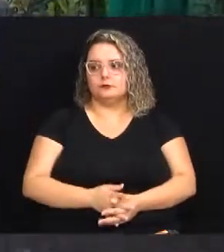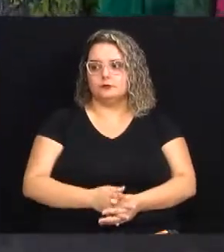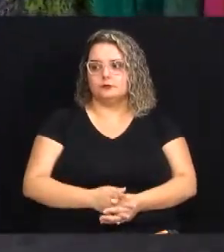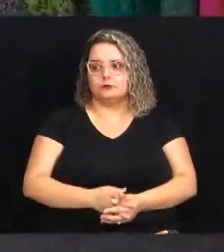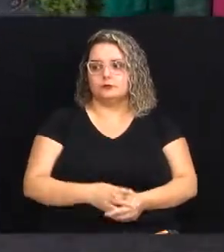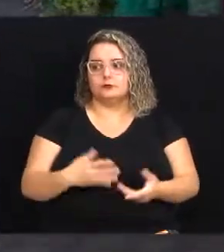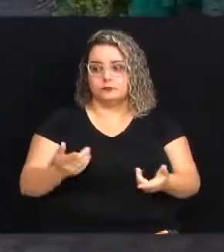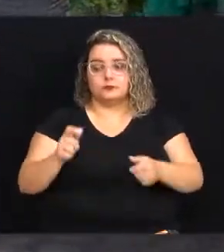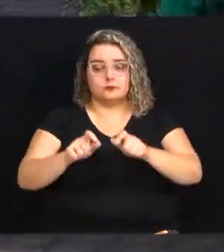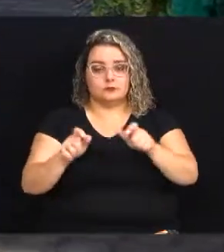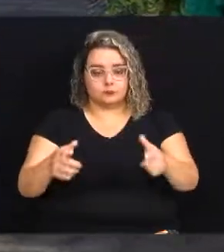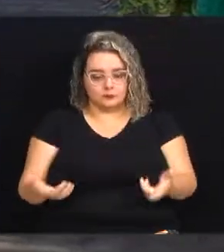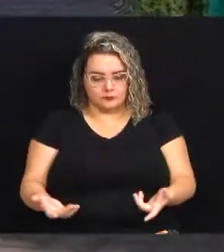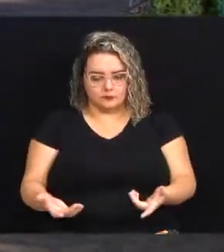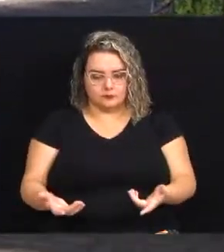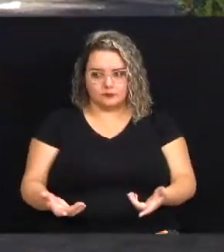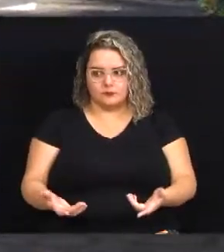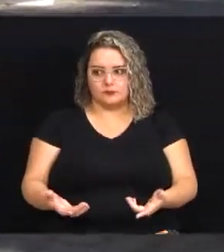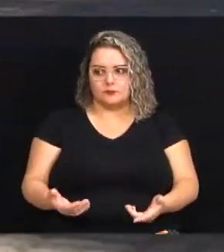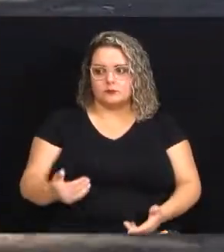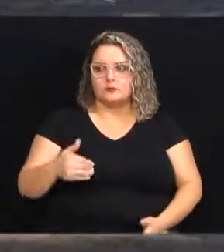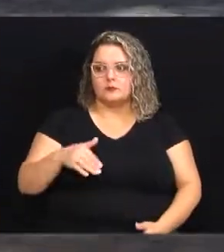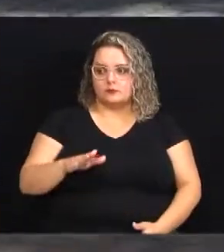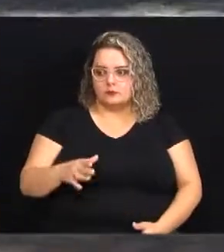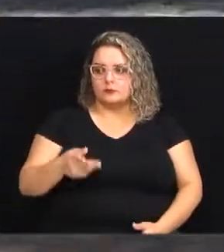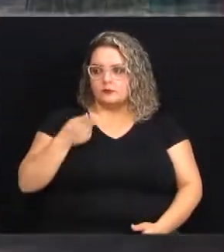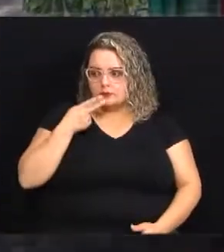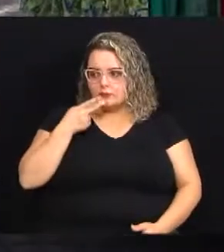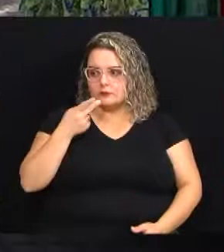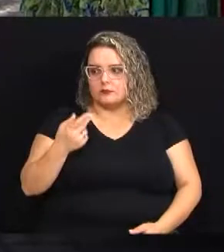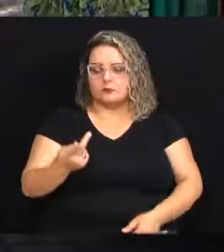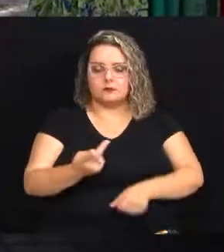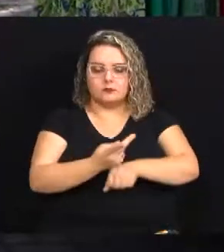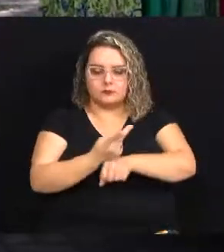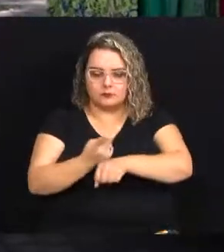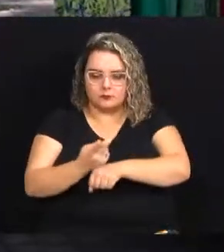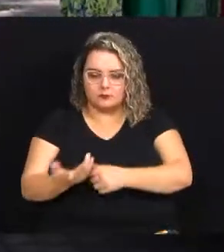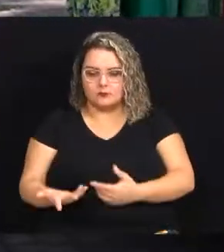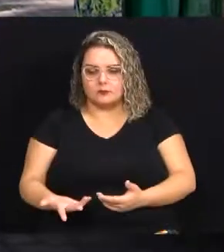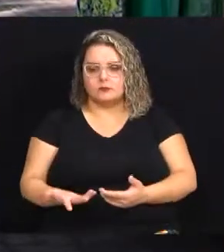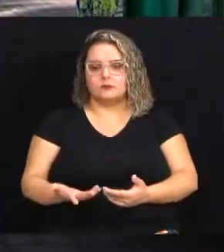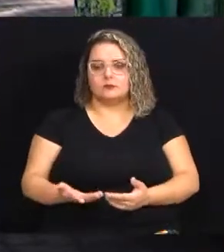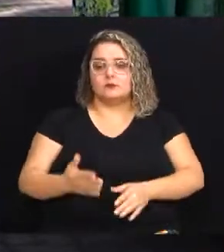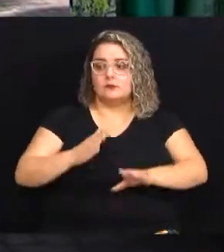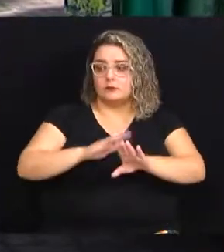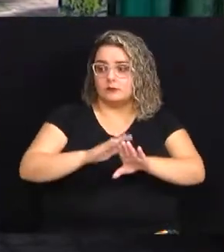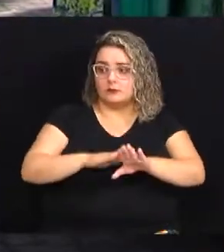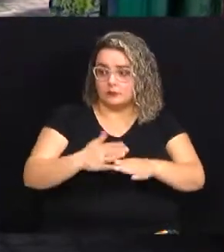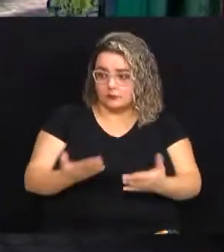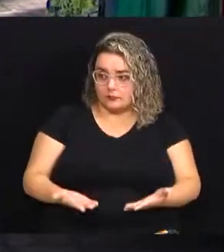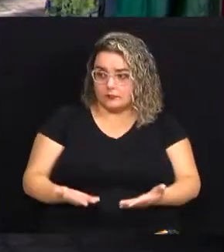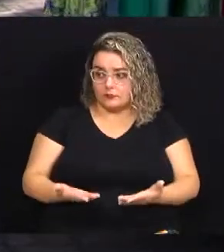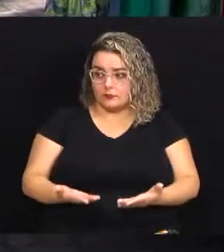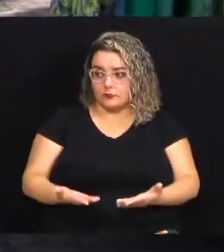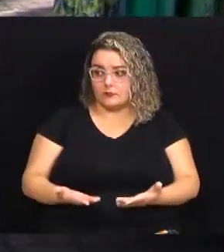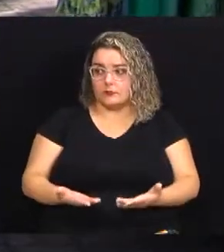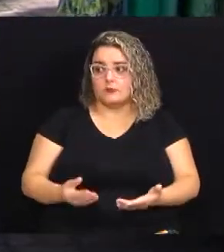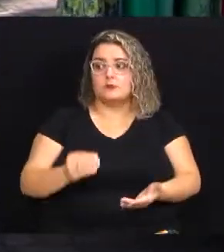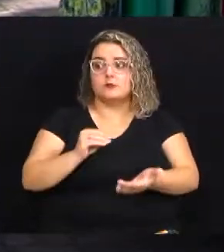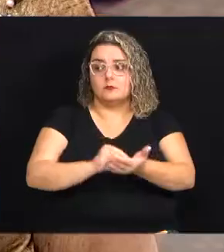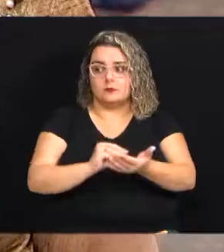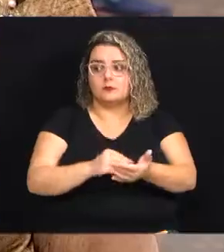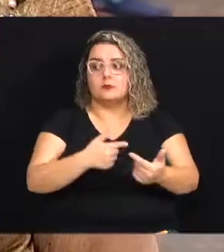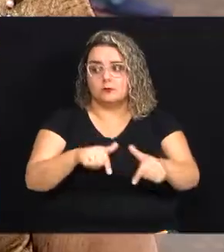e aí as pessoas que estão cada vez mais como você disse procurando uma atividade por conta até do